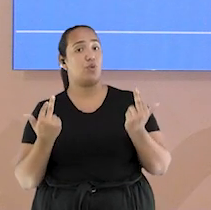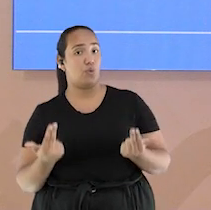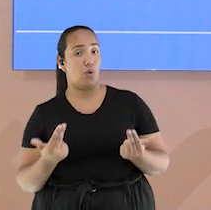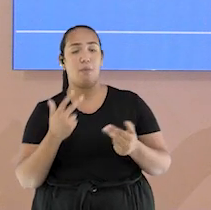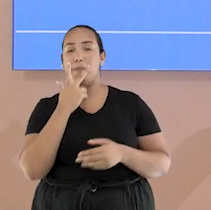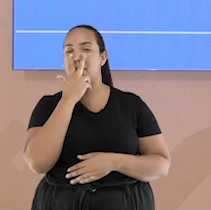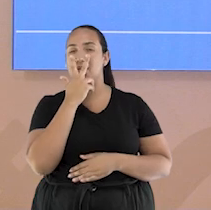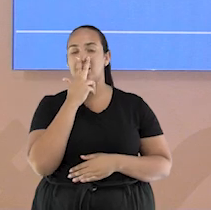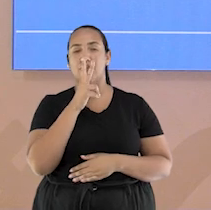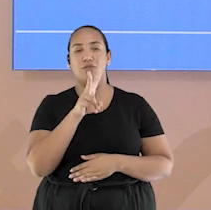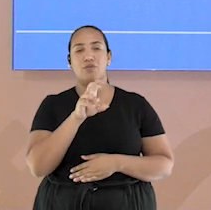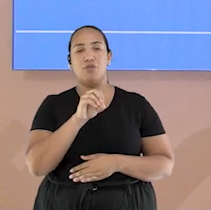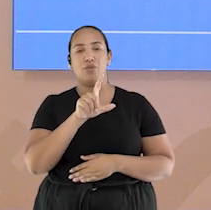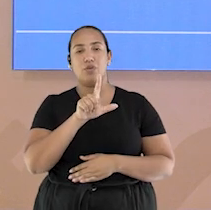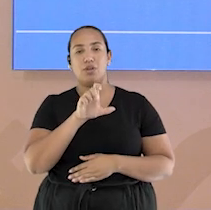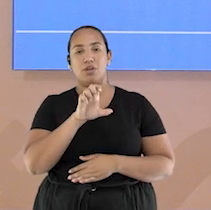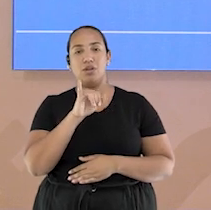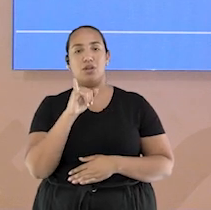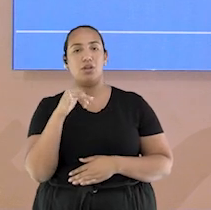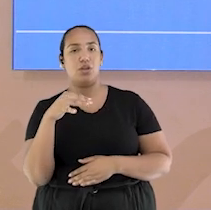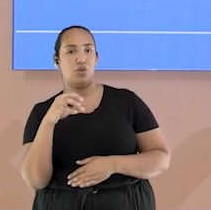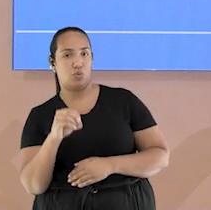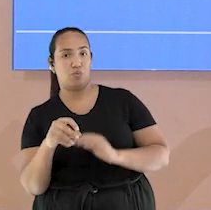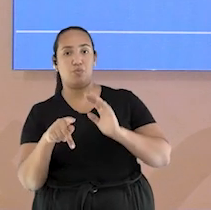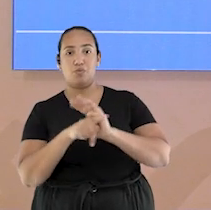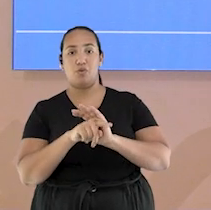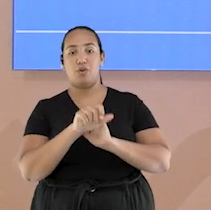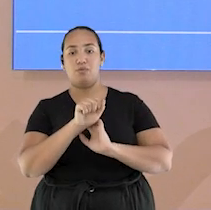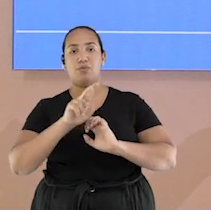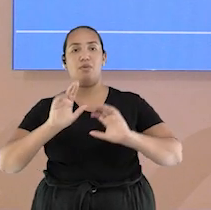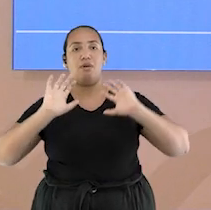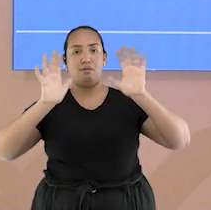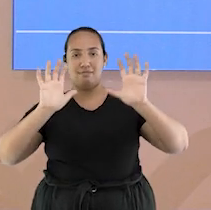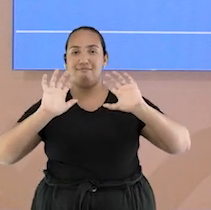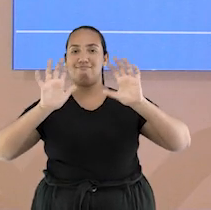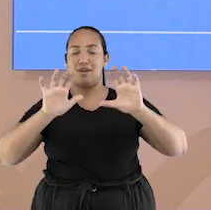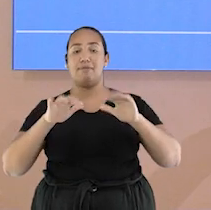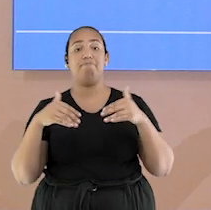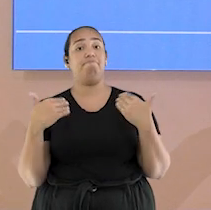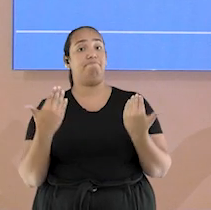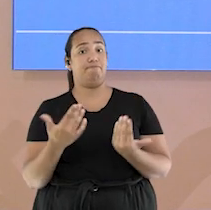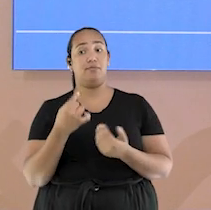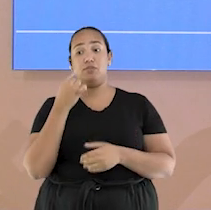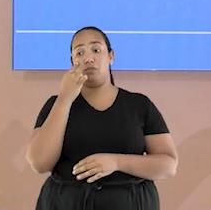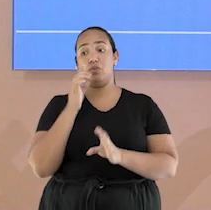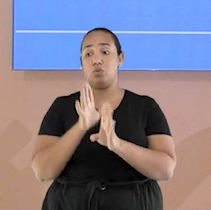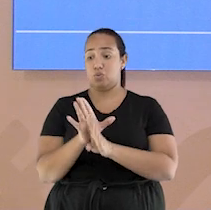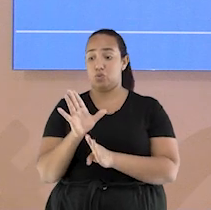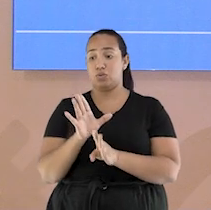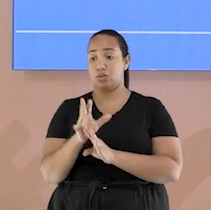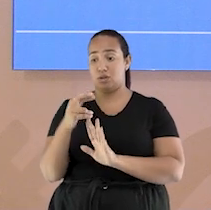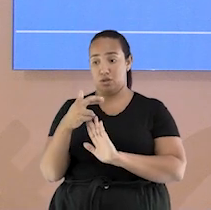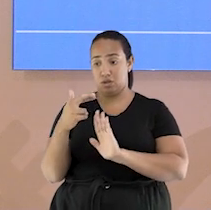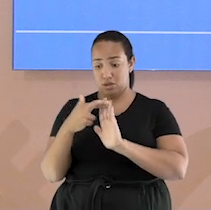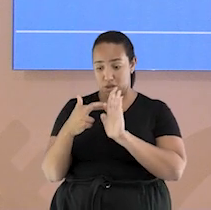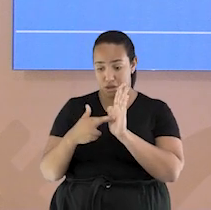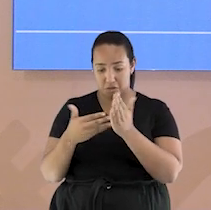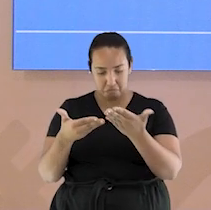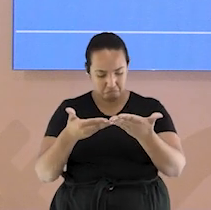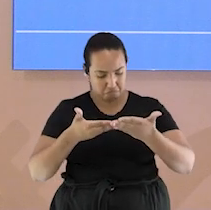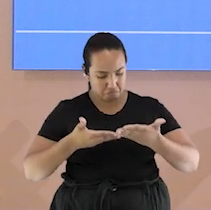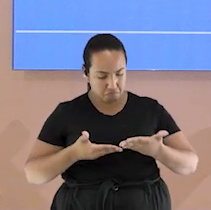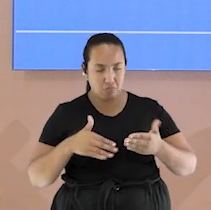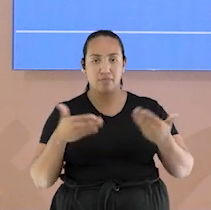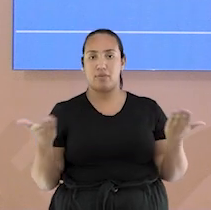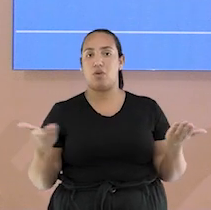isso, um vôleiro, ou seja, uma jogada feita no ar. Após os conselheiros receberem uma cópia das regras do jogo,